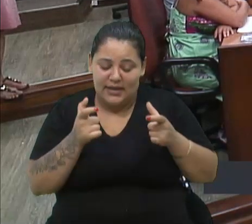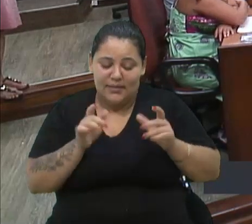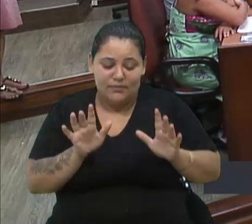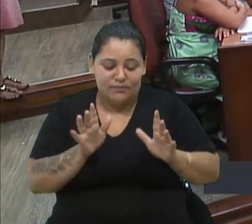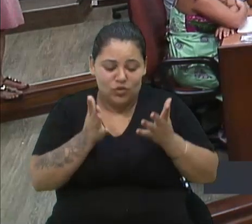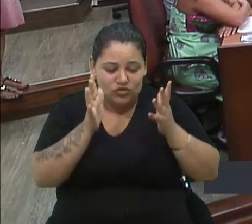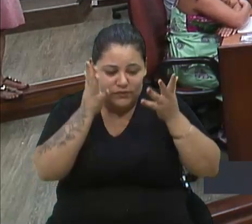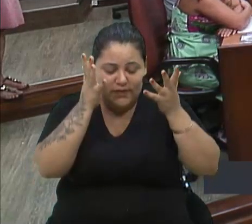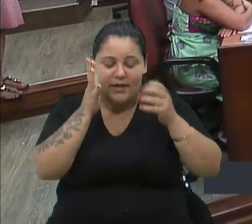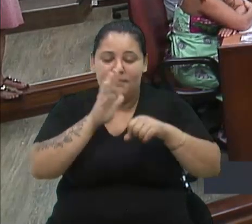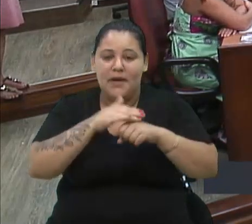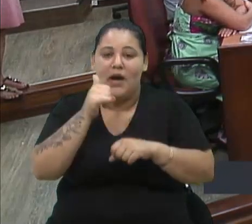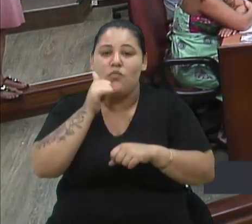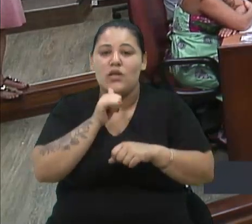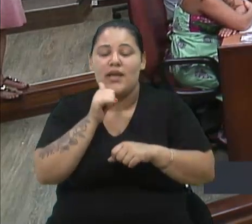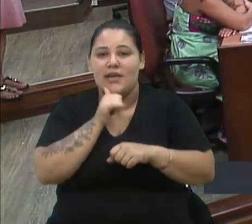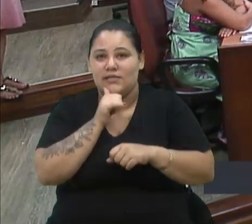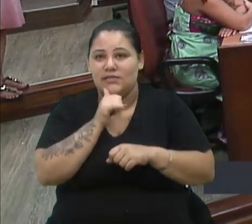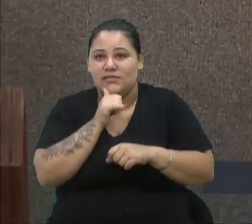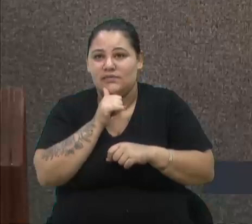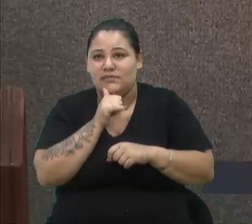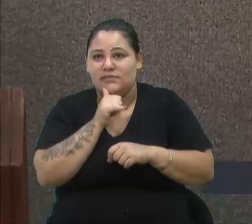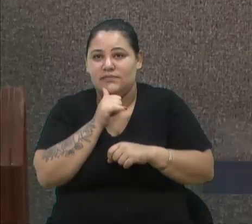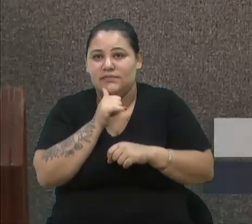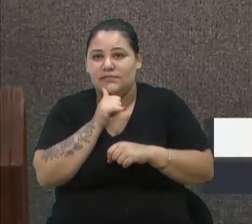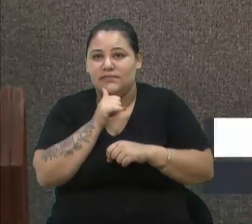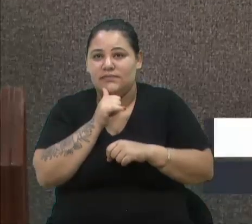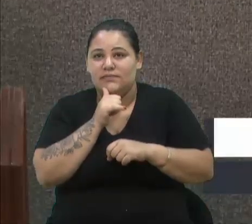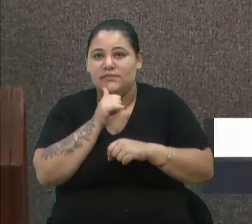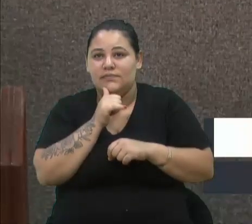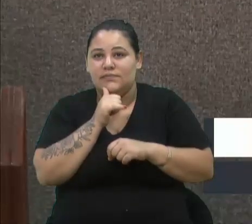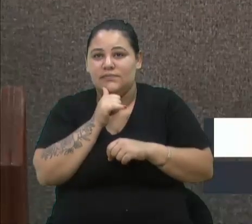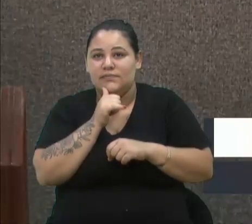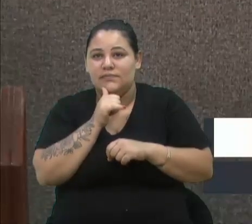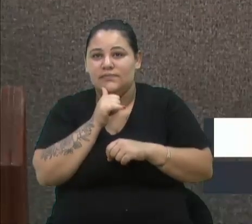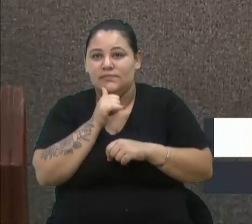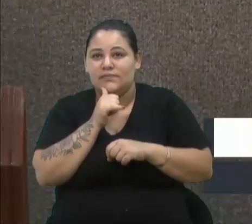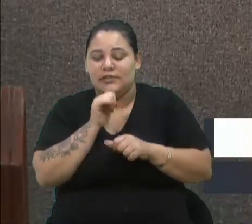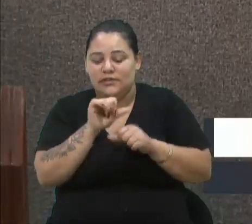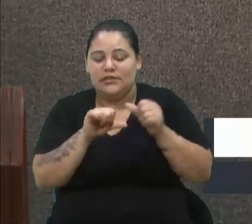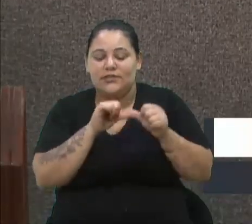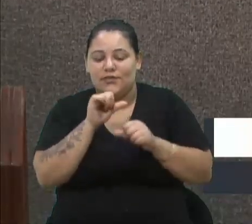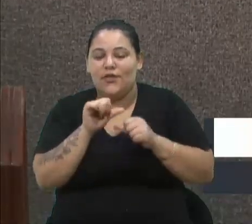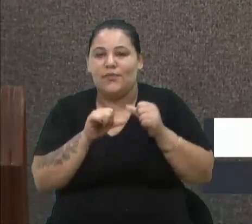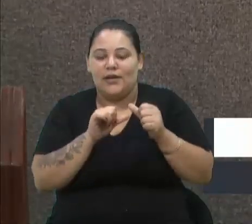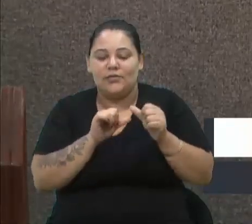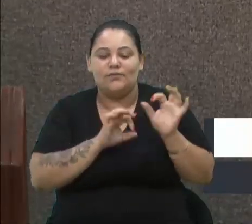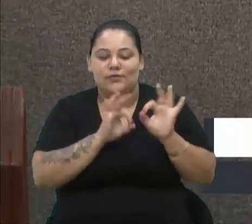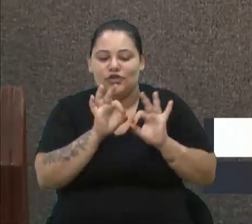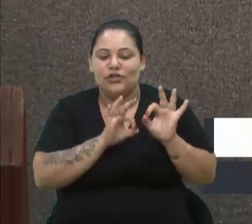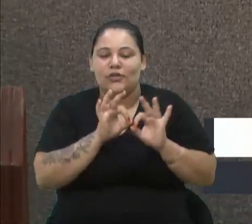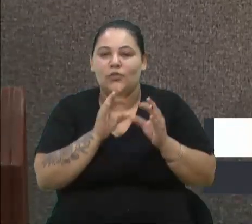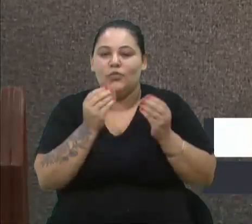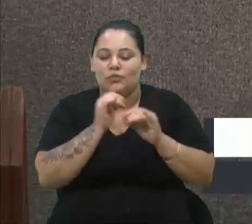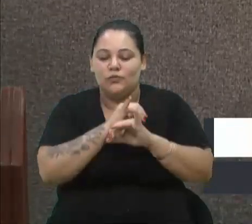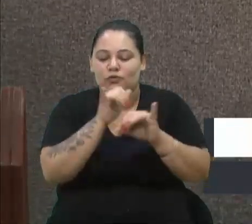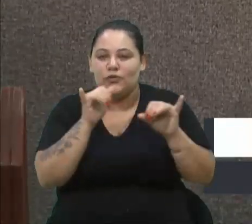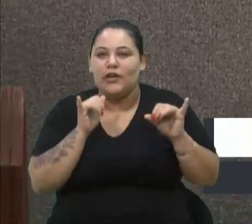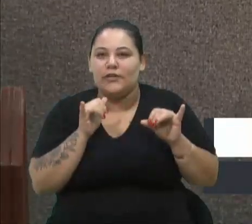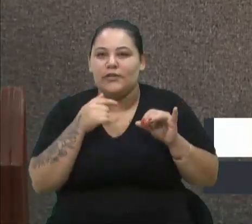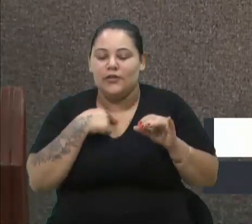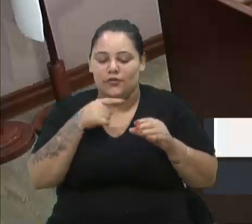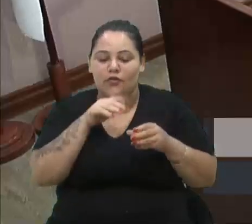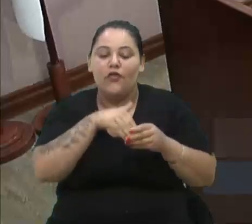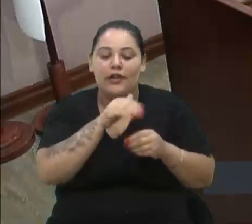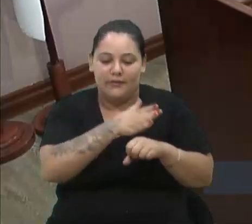mulheres para tornar isso o mais conhecido possível. Marabéns a todos. E, no momento oportuno, votarei